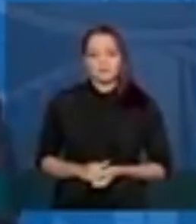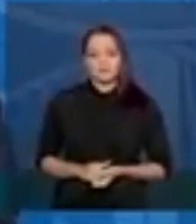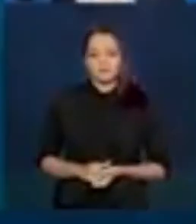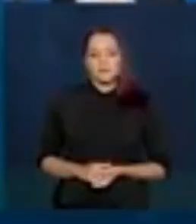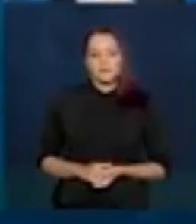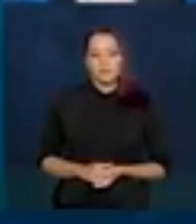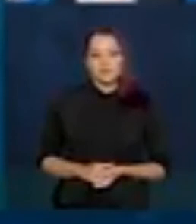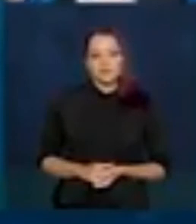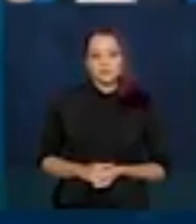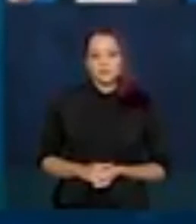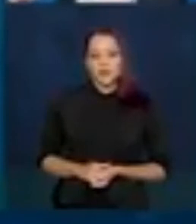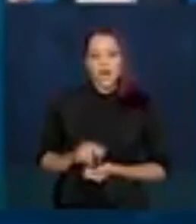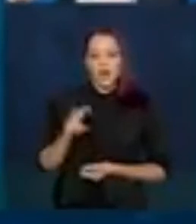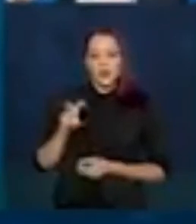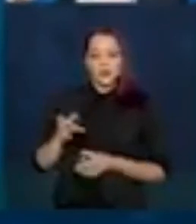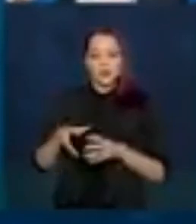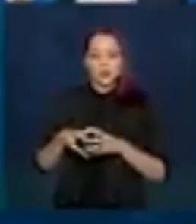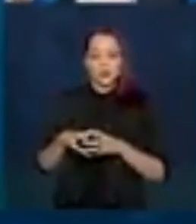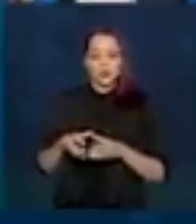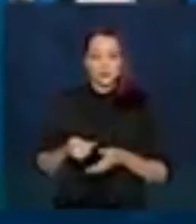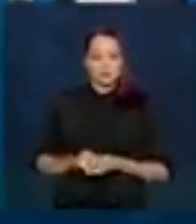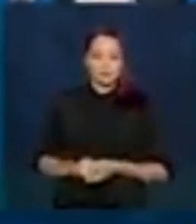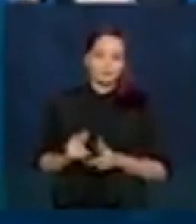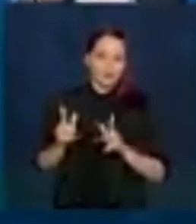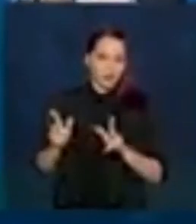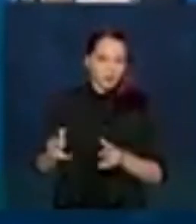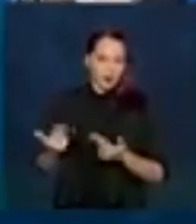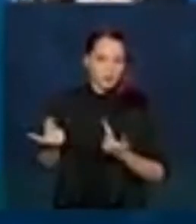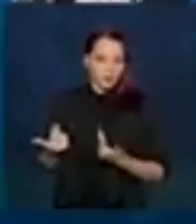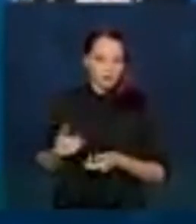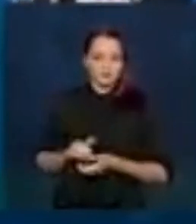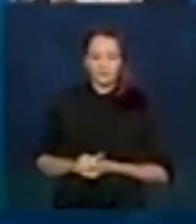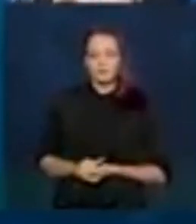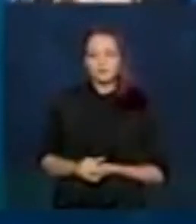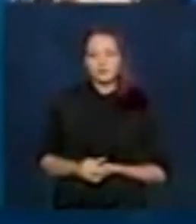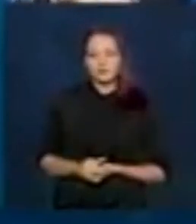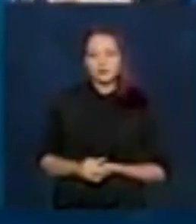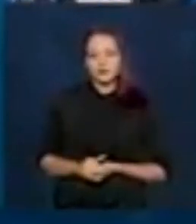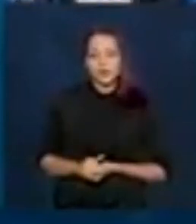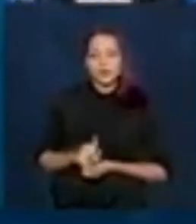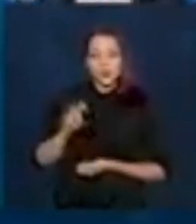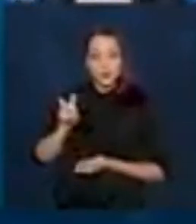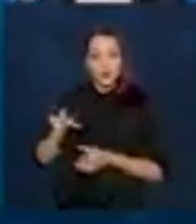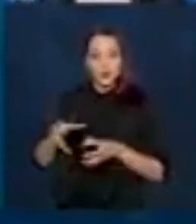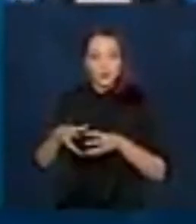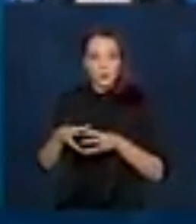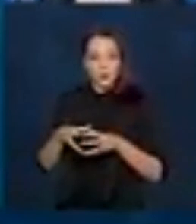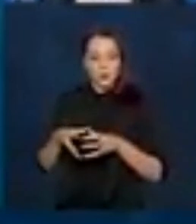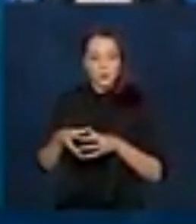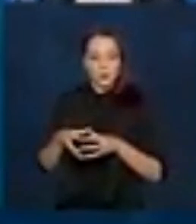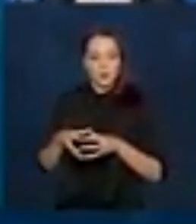O quinto ciclo, a mesma coisa. Vocês podem ver que, no quinto ciclo,